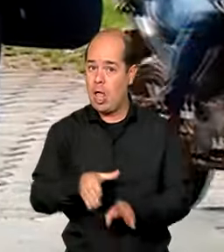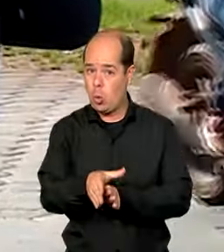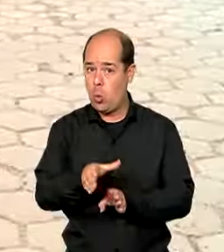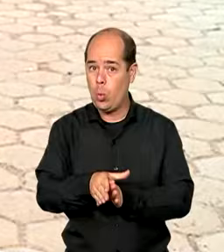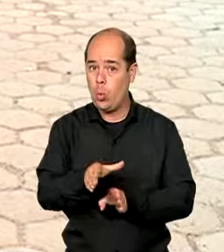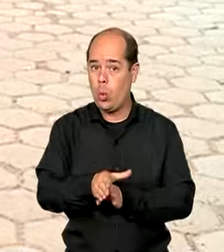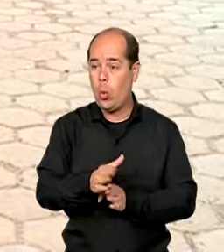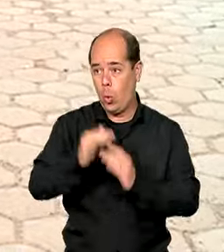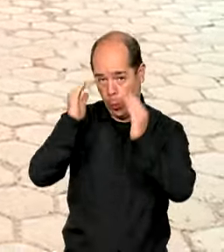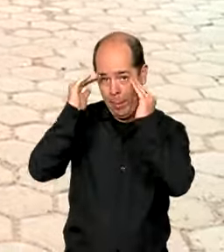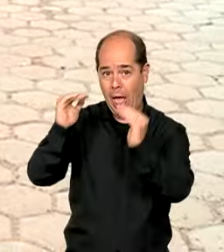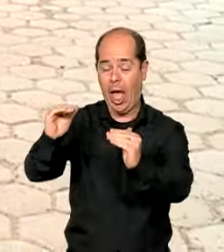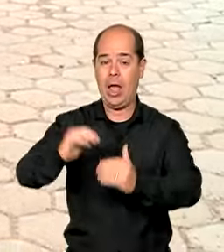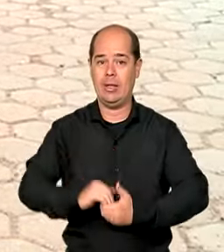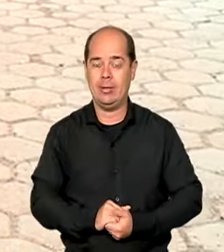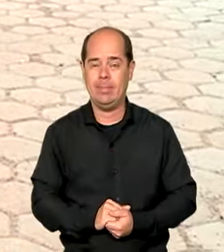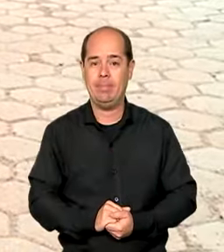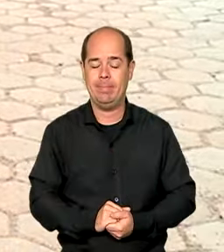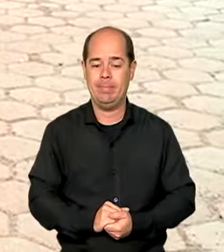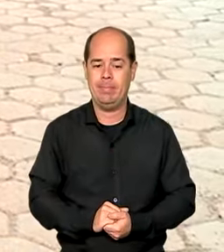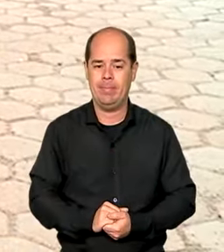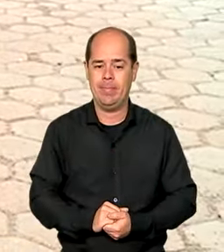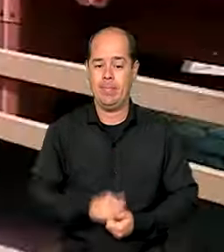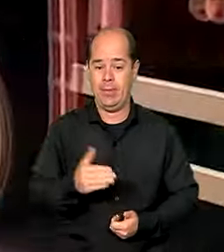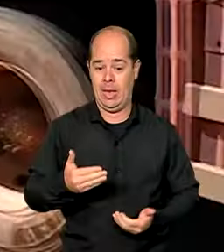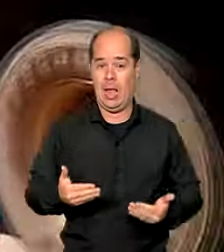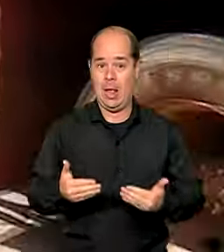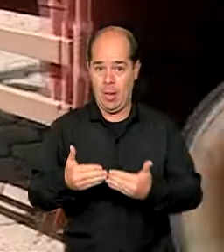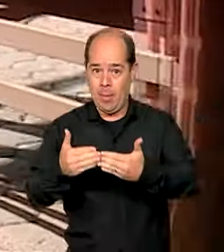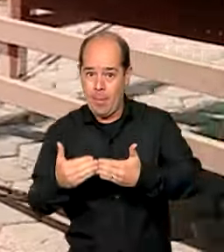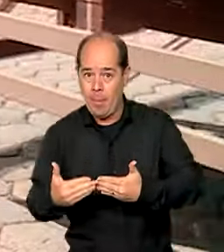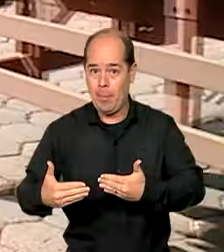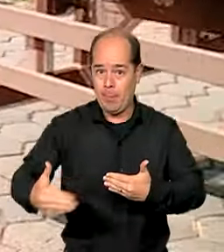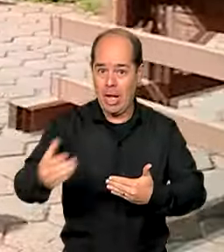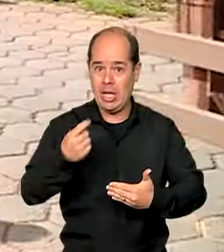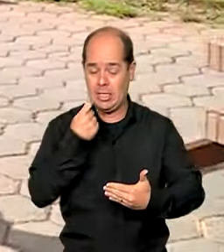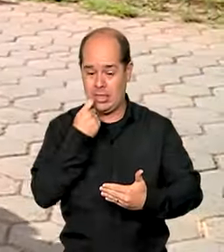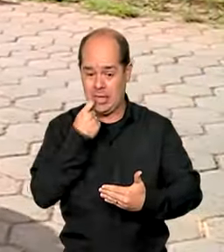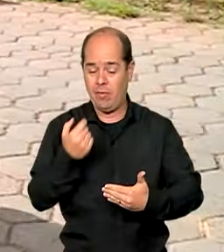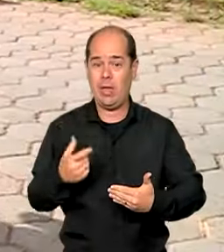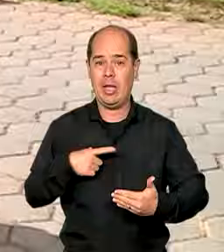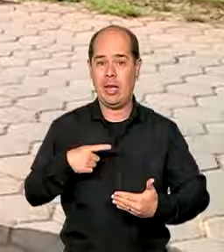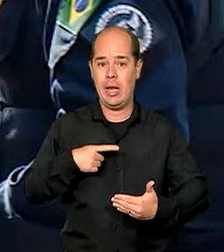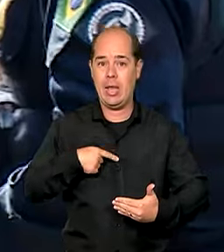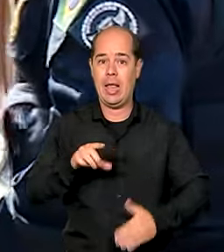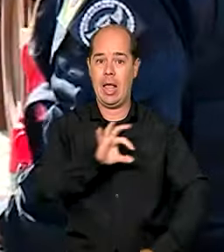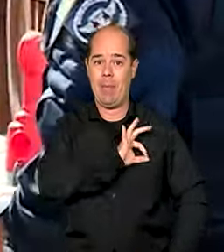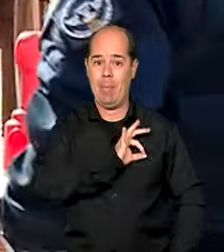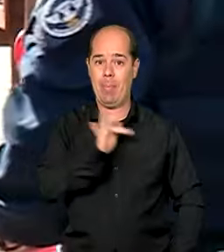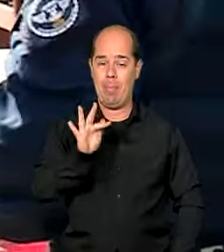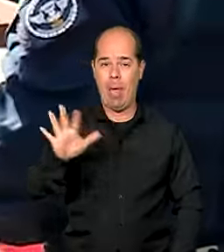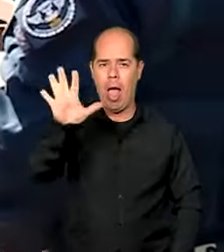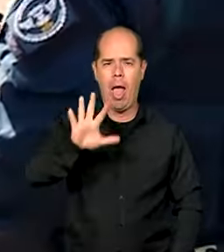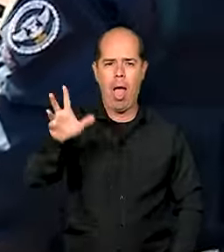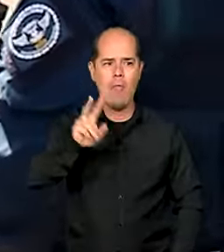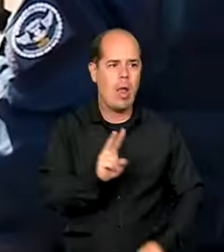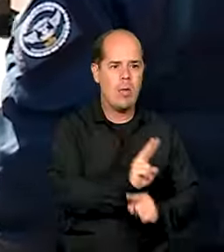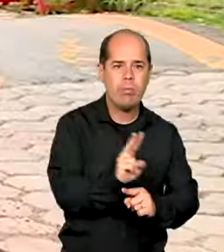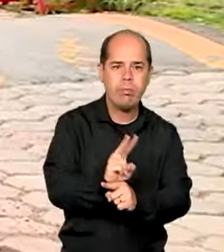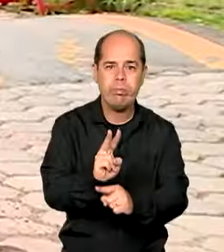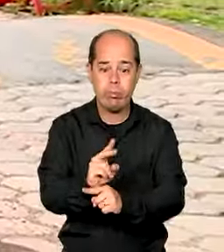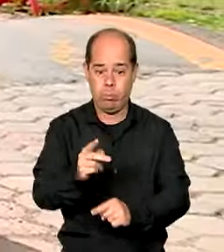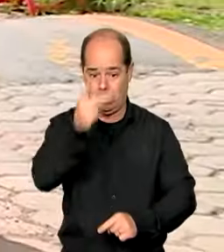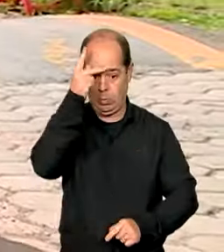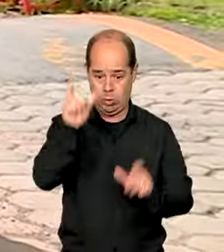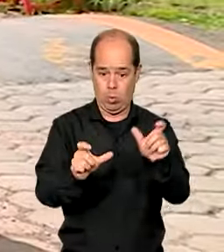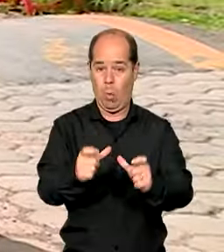-feira, a Polícia Rodoviária Federal vai intensificar a fiscalização nas estradas brasileiras. A atenção será voltada